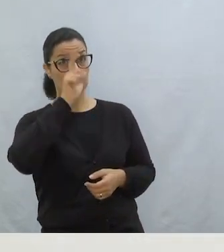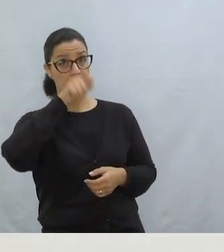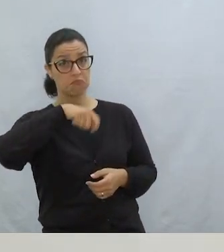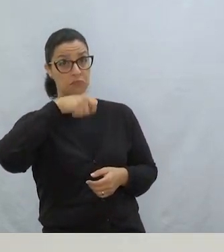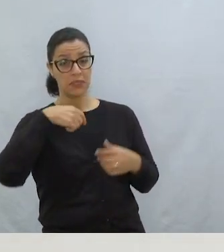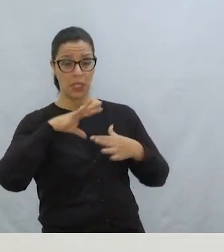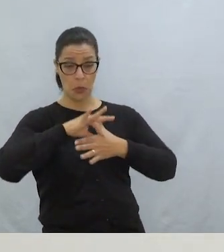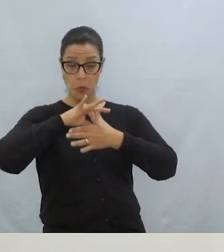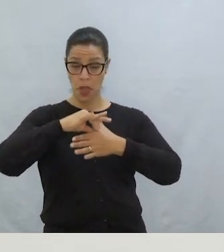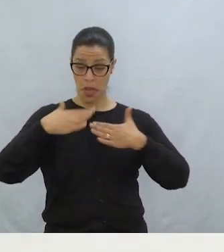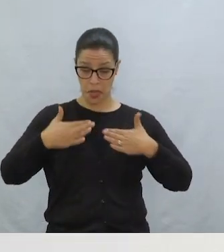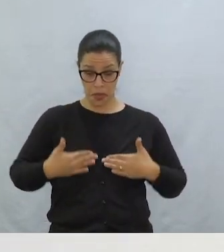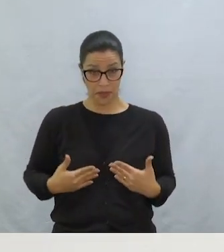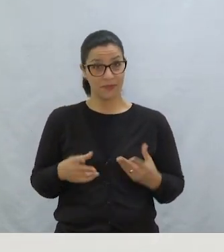Sou eu mesmo, em carne e osso